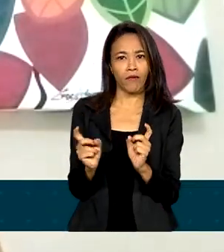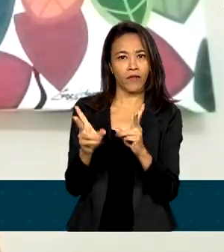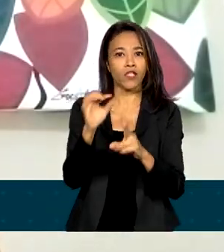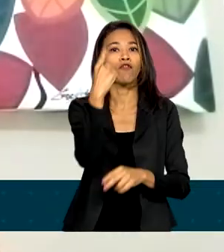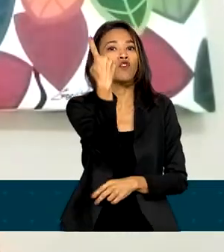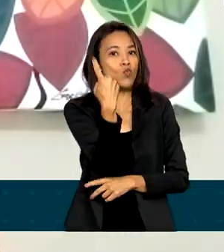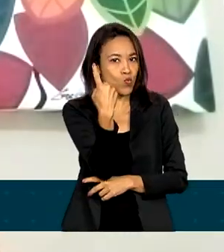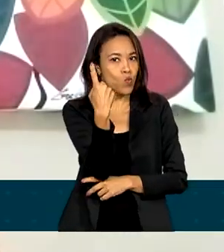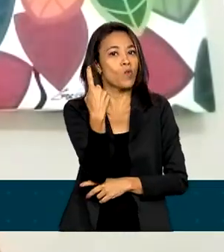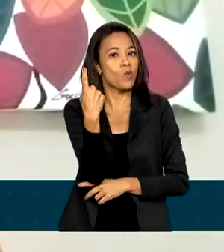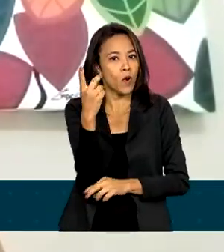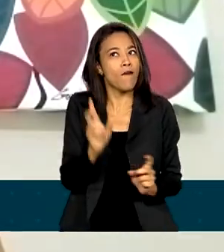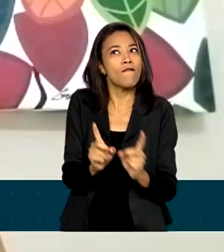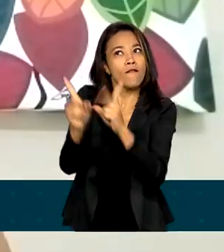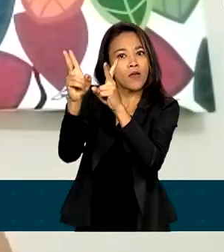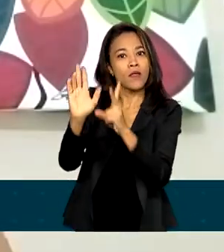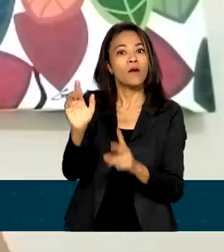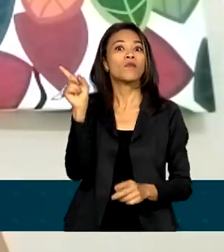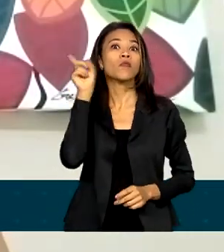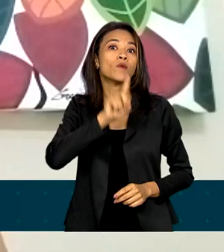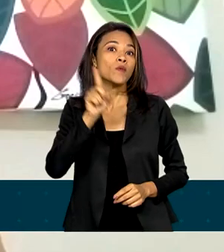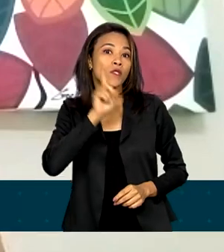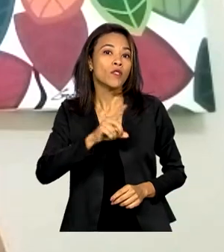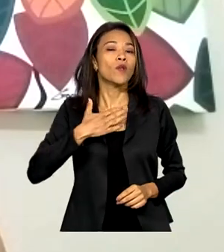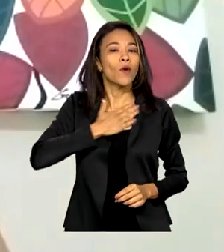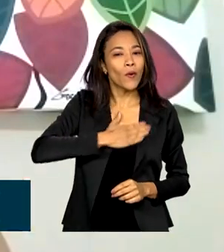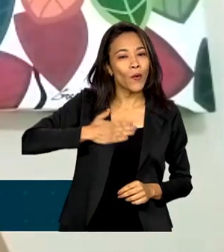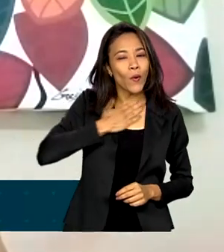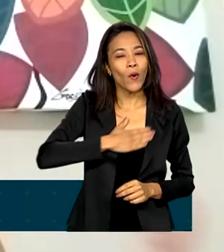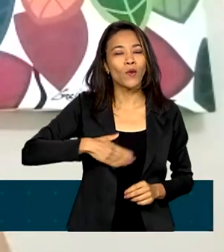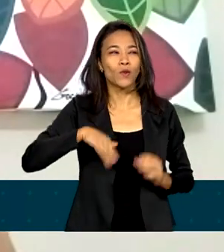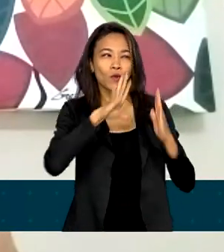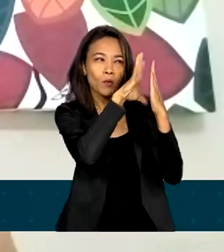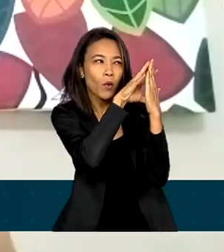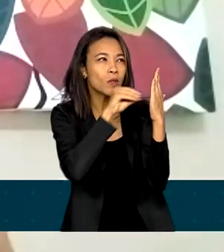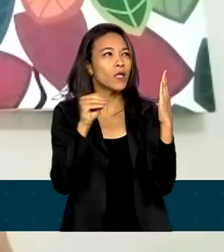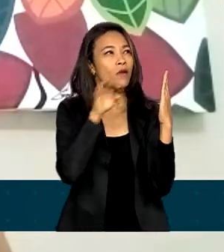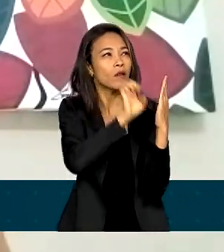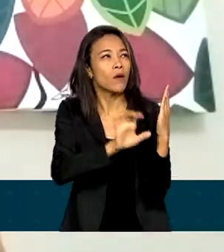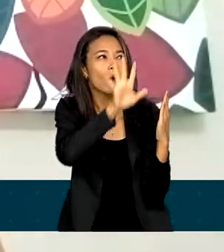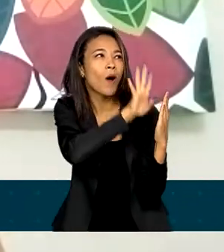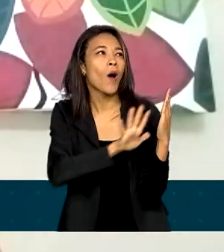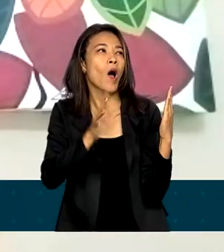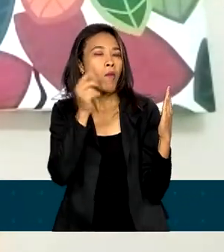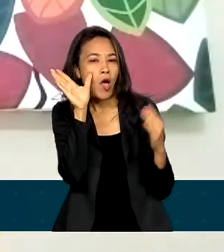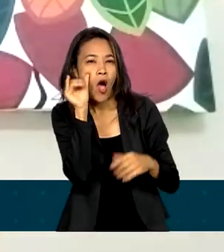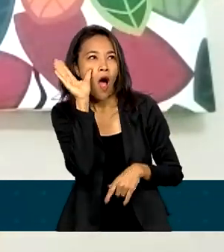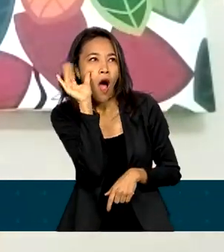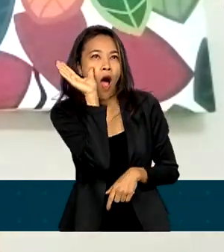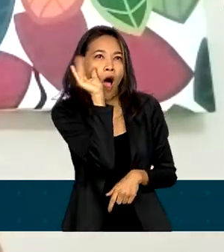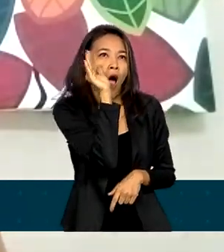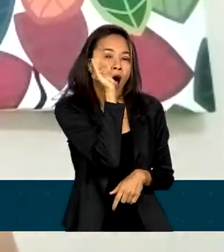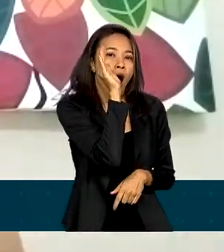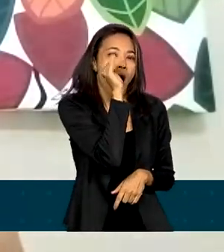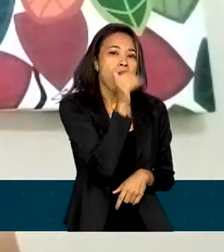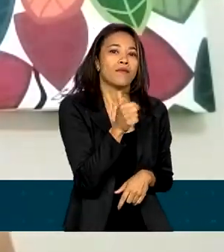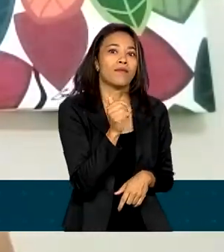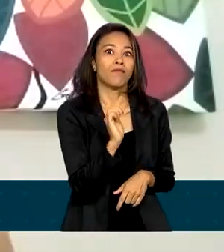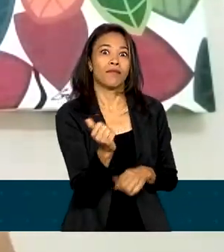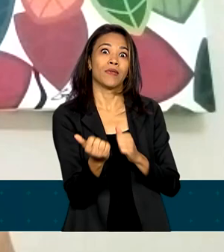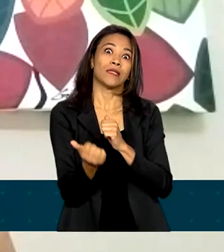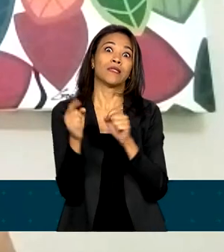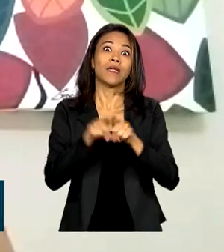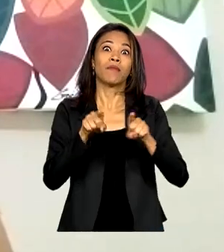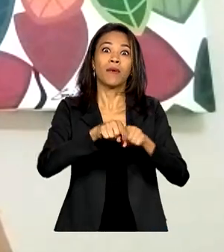exportação para os Estados Unidos. Eu gosto muito dos modelos europeus. A gente começou a olhar também no programa da Apex para o mercado da